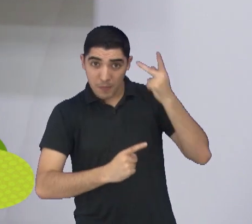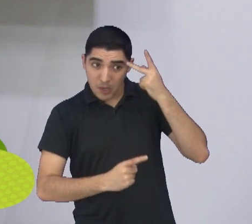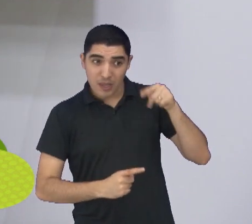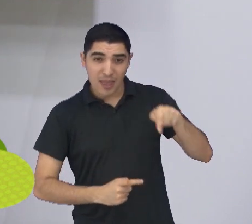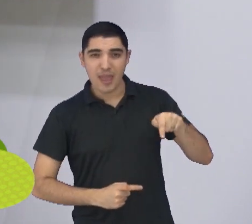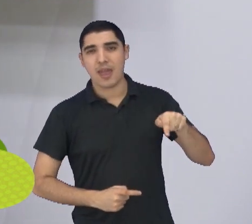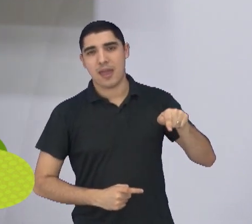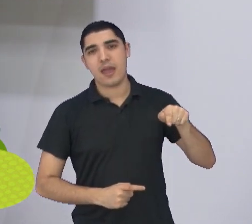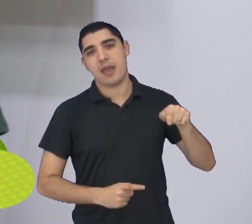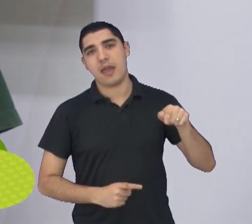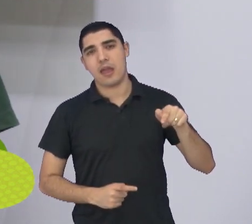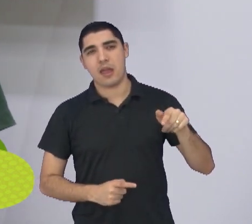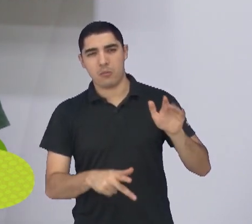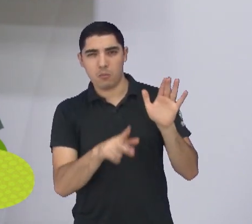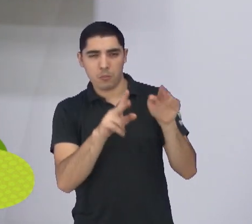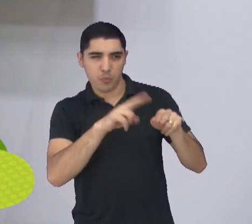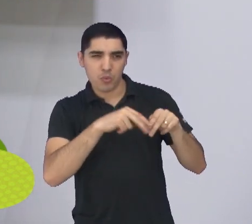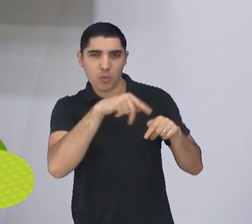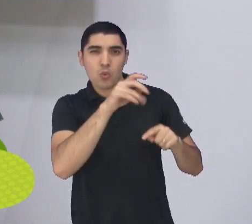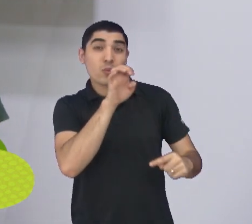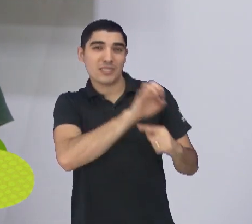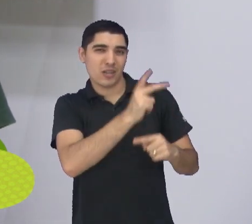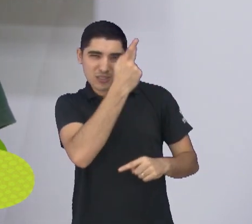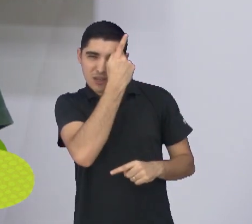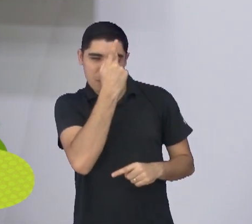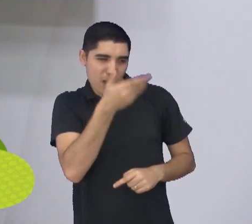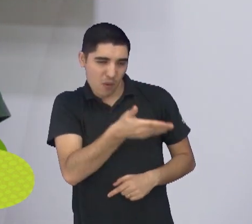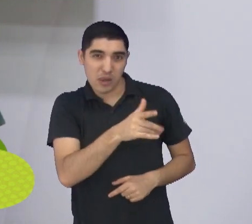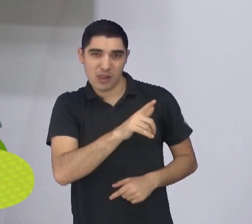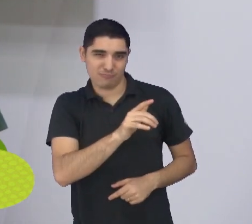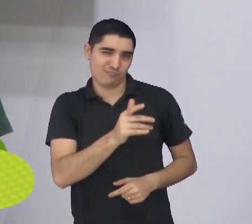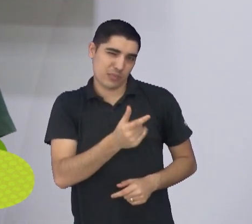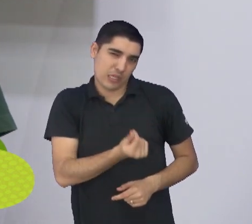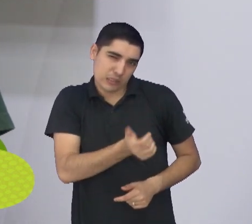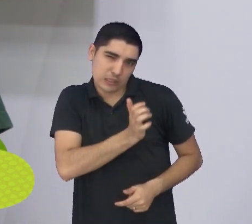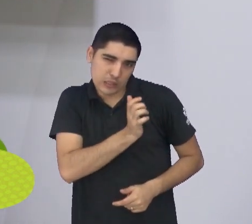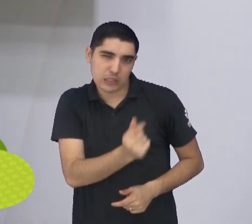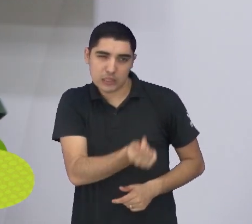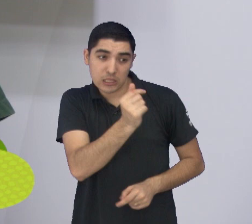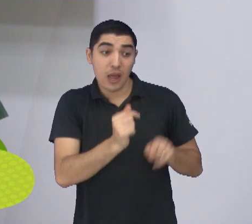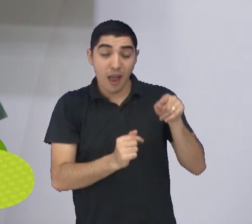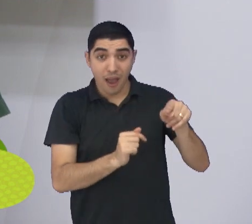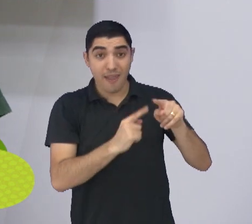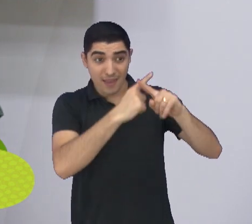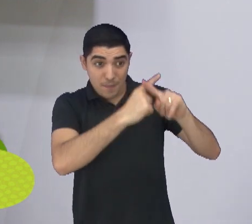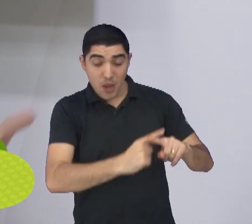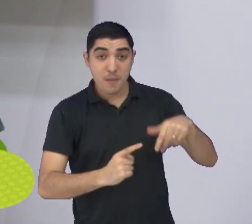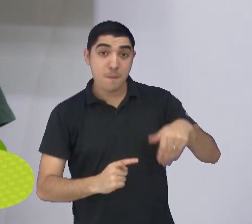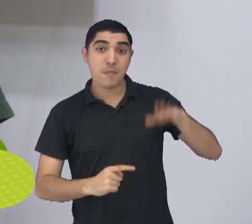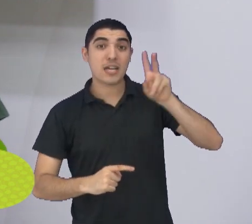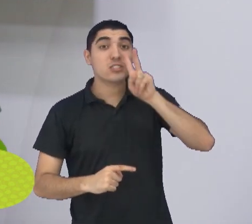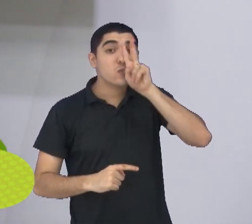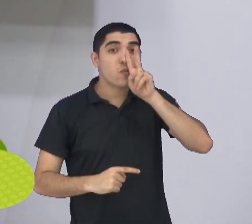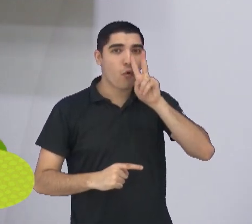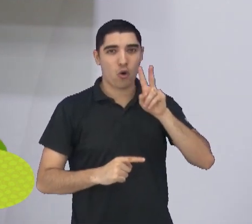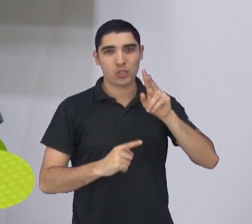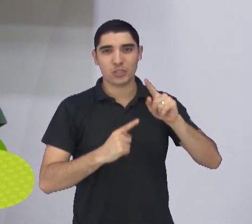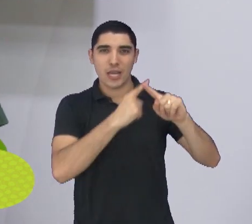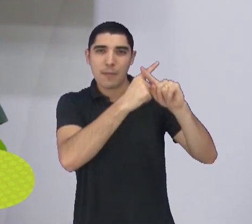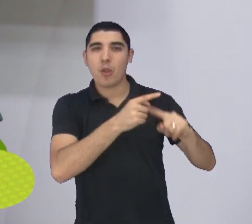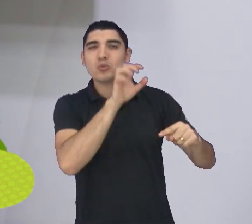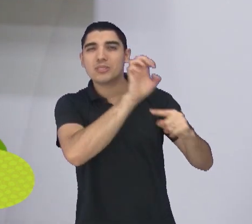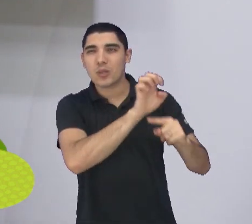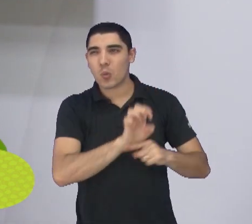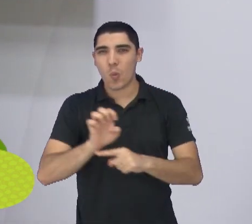entre aspas, econômica do Estado, ela também no esporte, ela acaba deixando os estaduais, tanto no futebol, no futsal, enfim, no